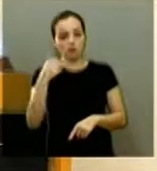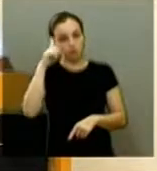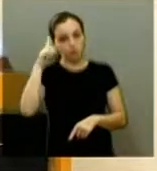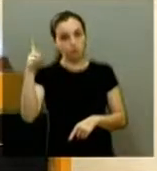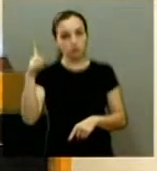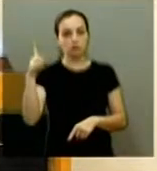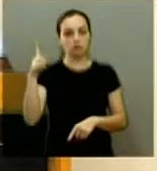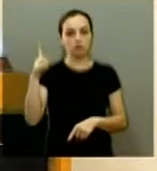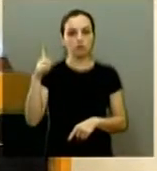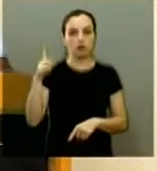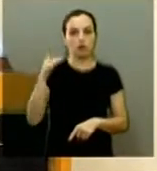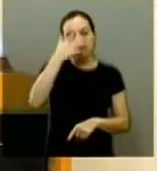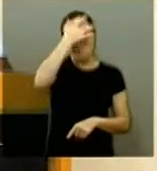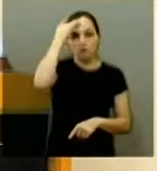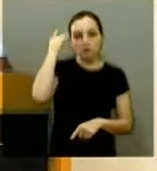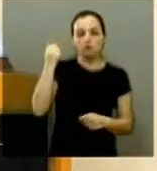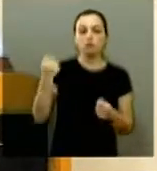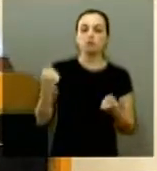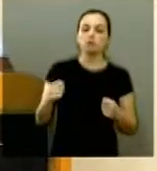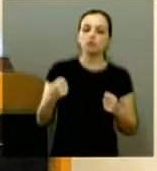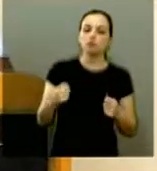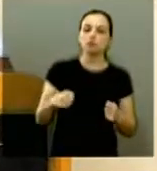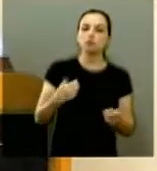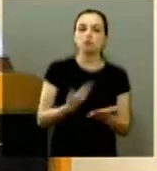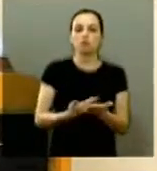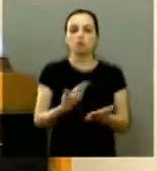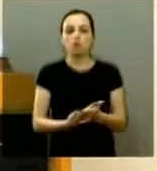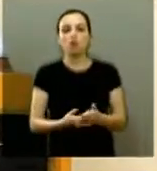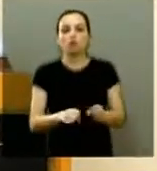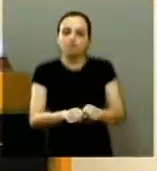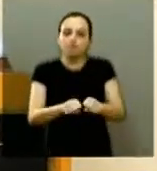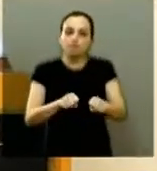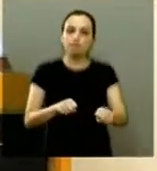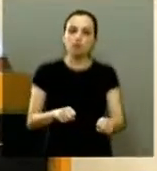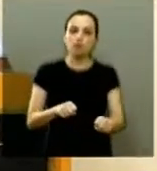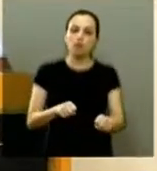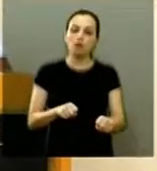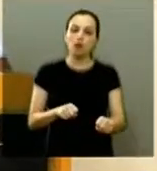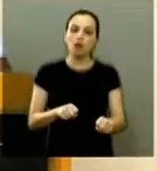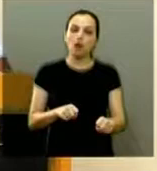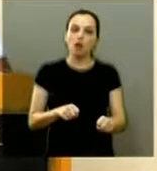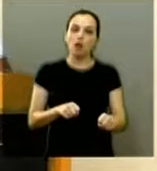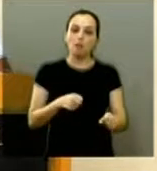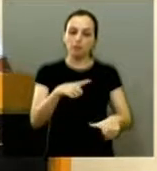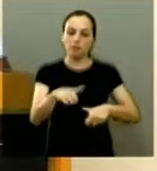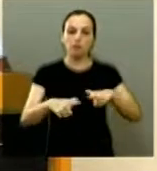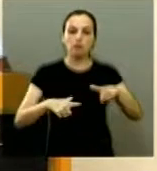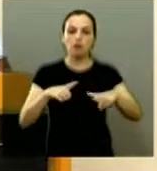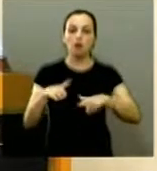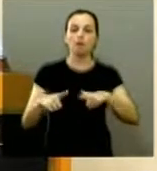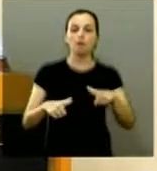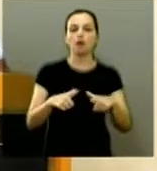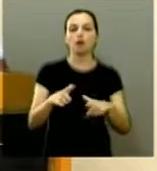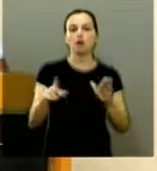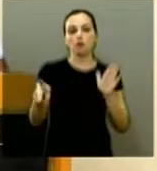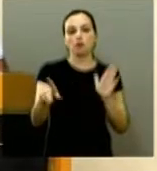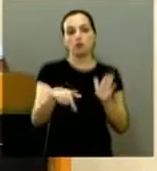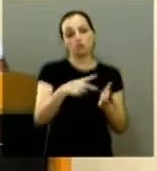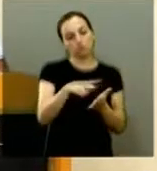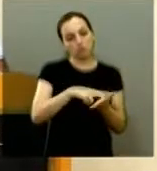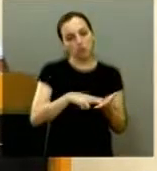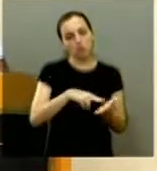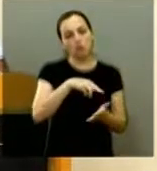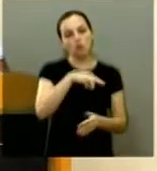pessoas tinham que estudar se preparar se qualificar para o mercado de trabalho e dentro da leitura do